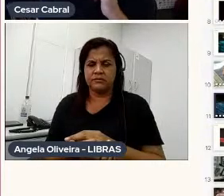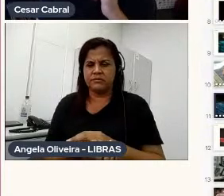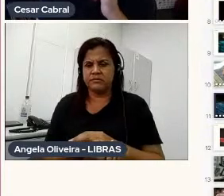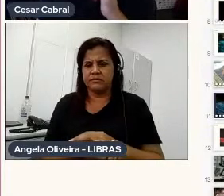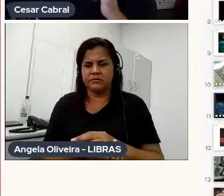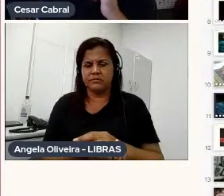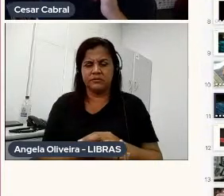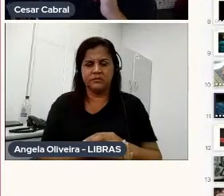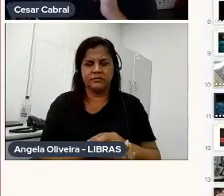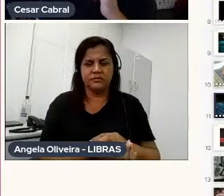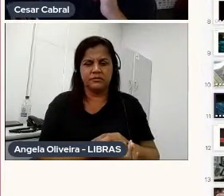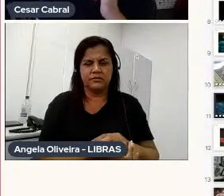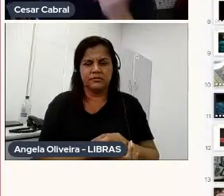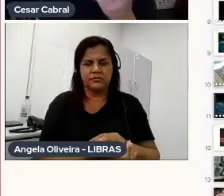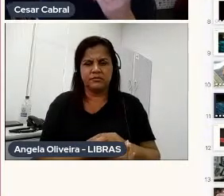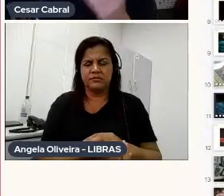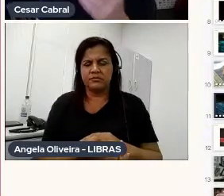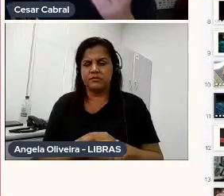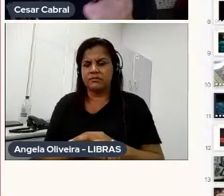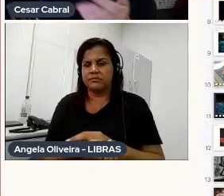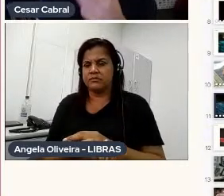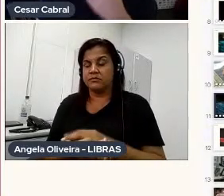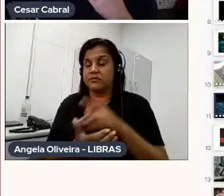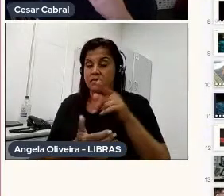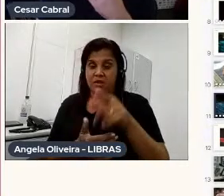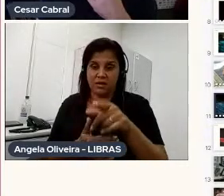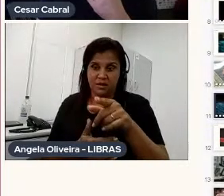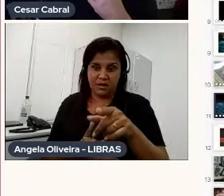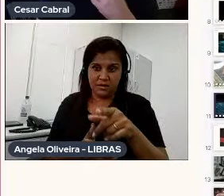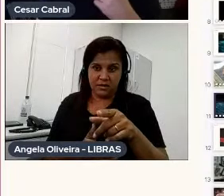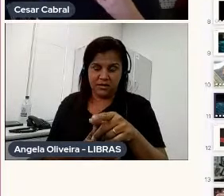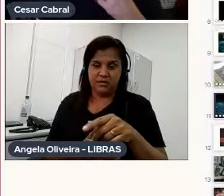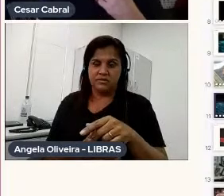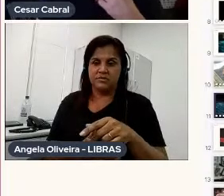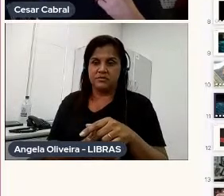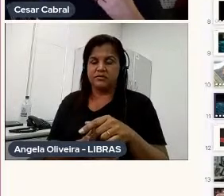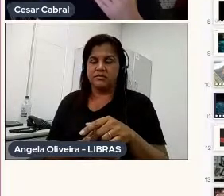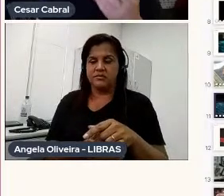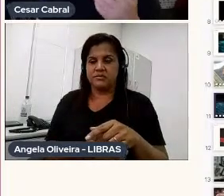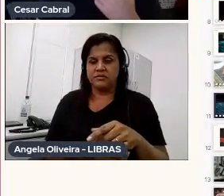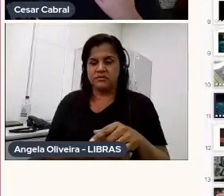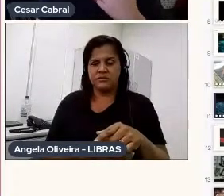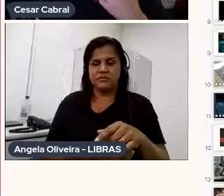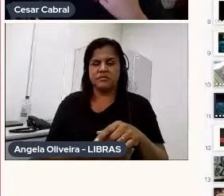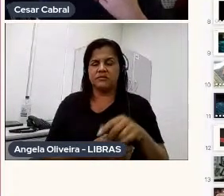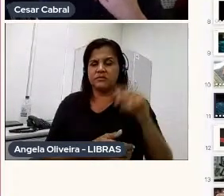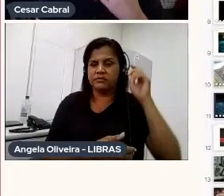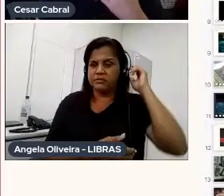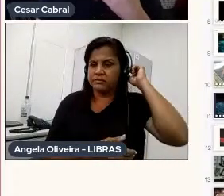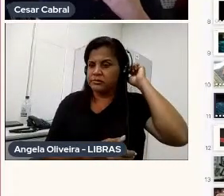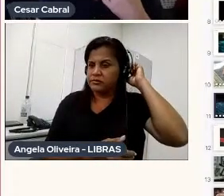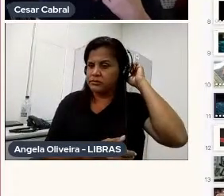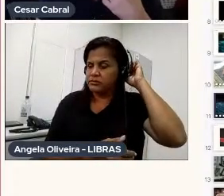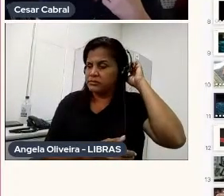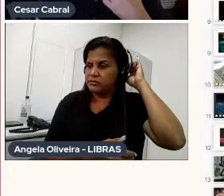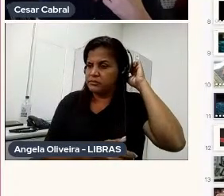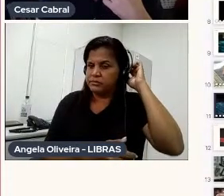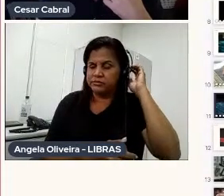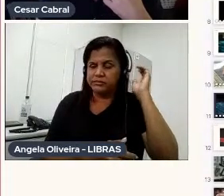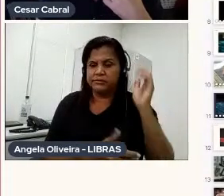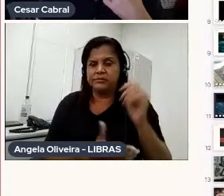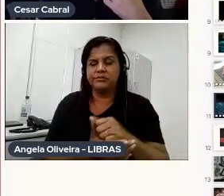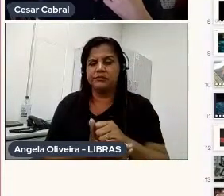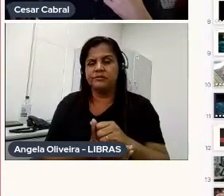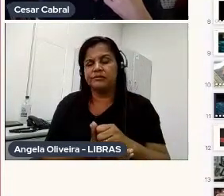Ó, esse é a Laerte, a Márcia, o Toninho Mendes, né, como eu falei para